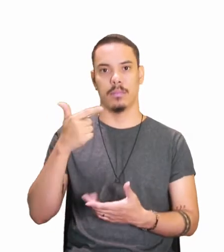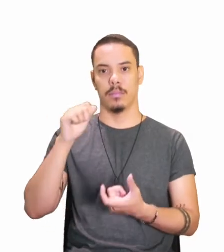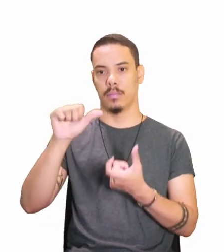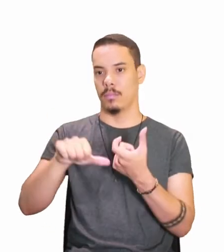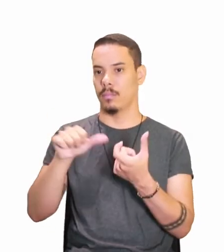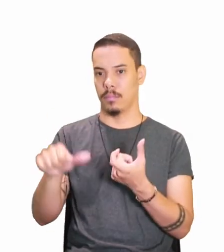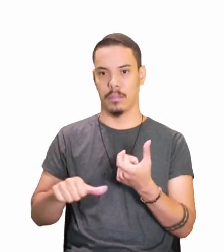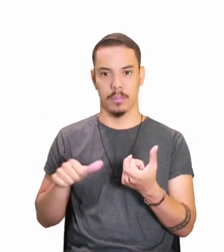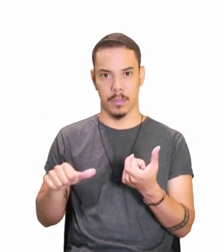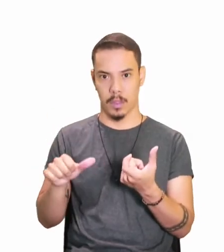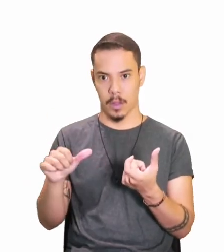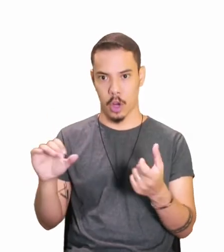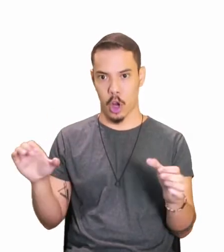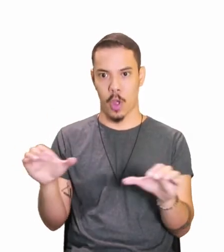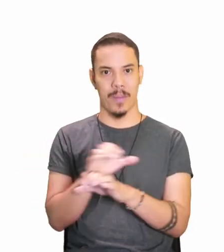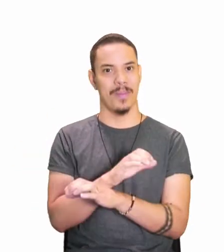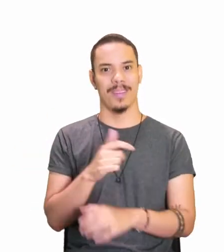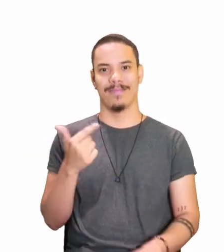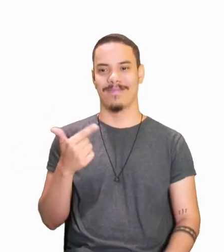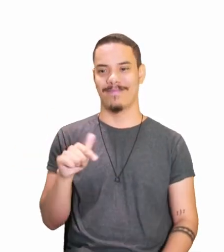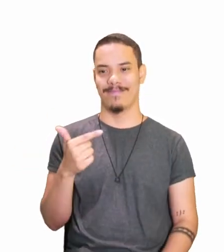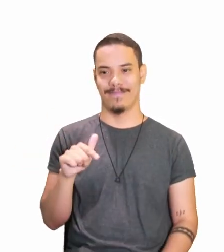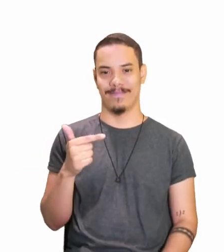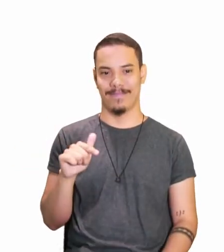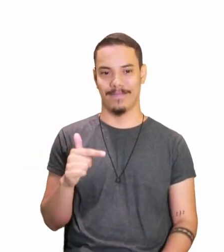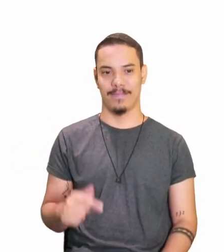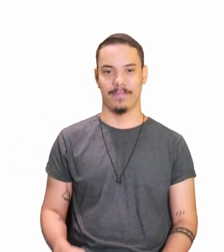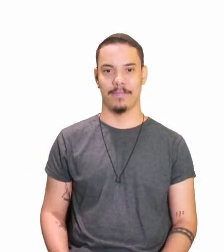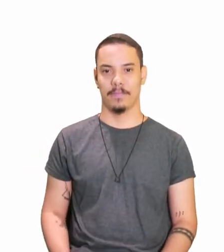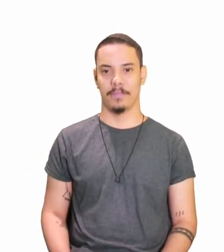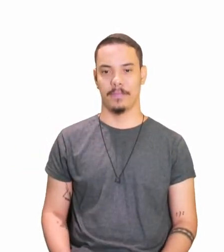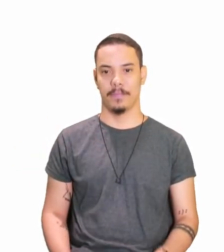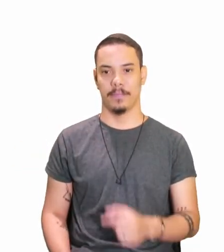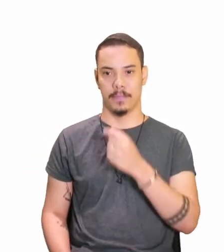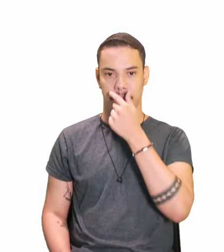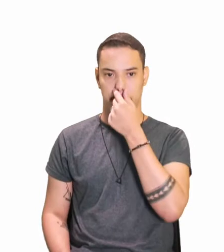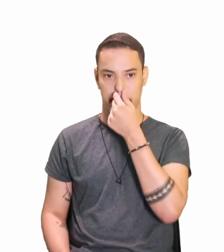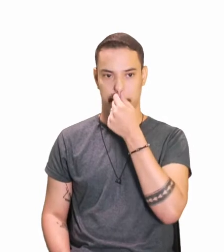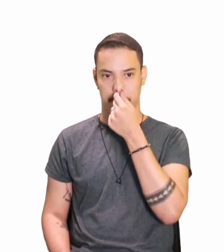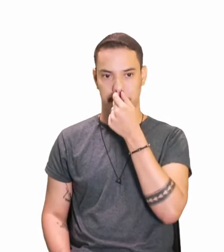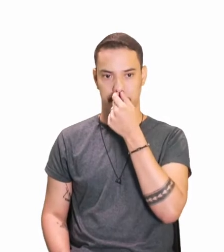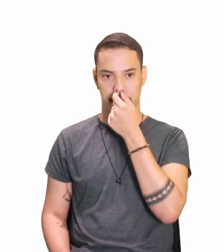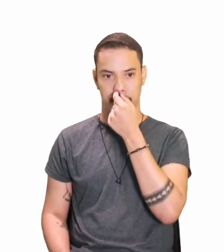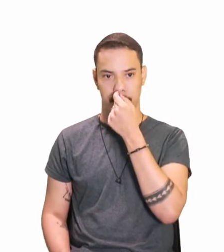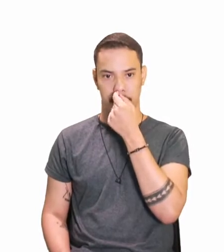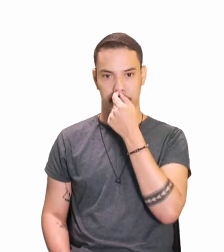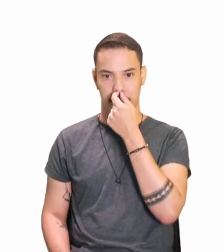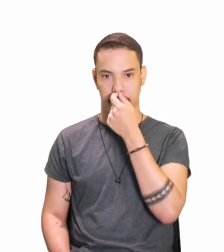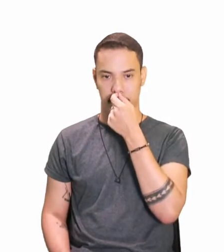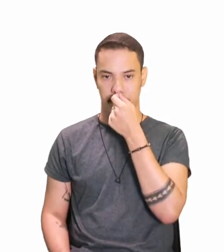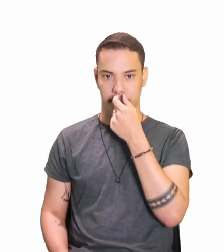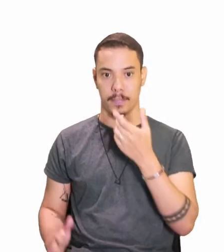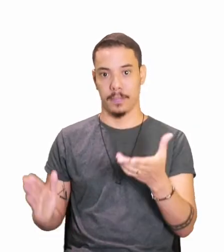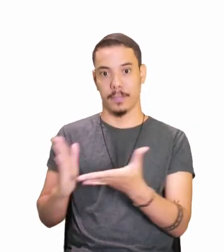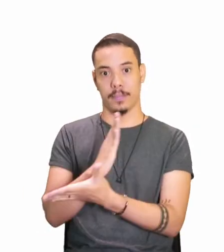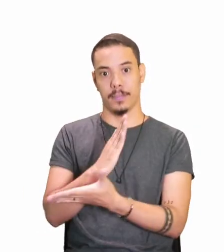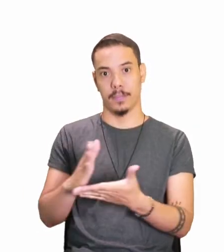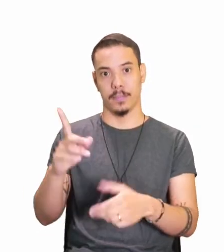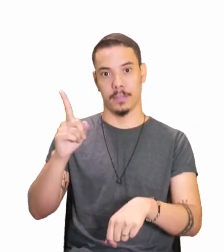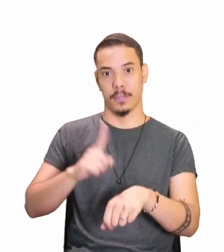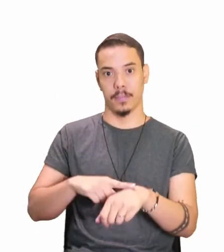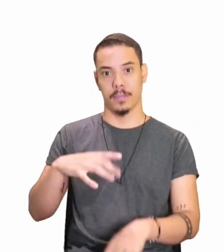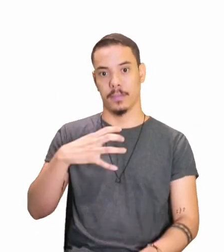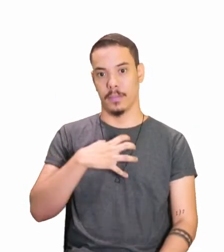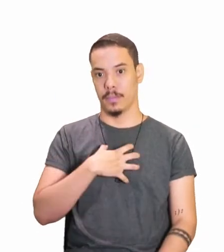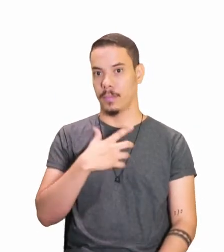completa, olha só qual é o defeito, não sendo usado em certos modos, tempos